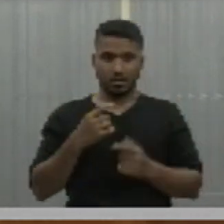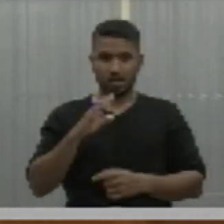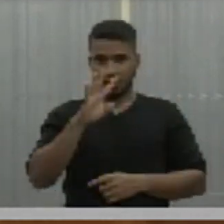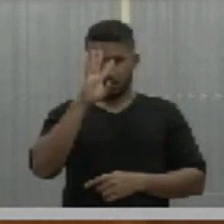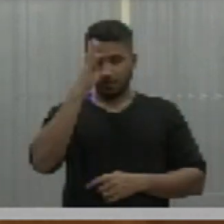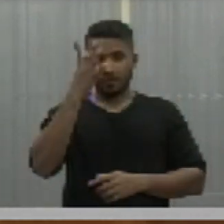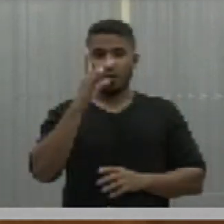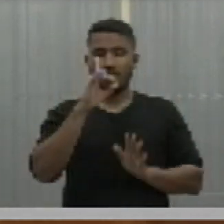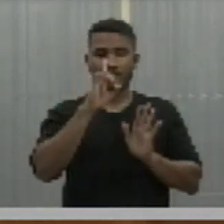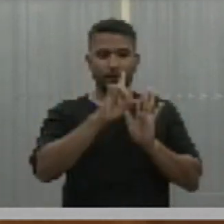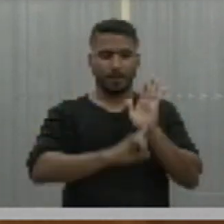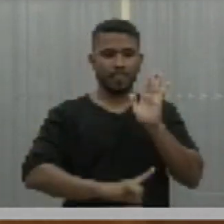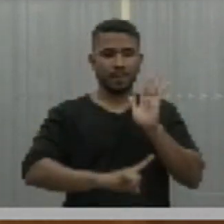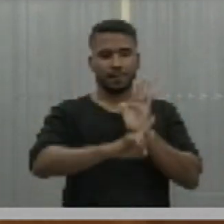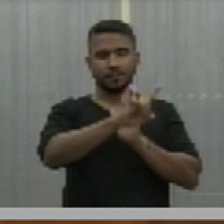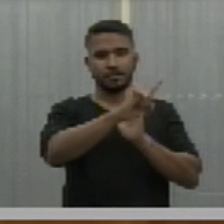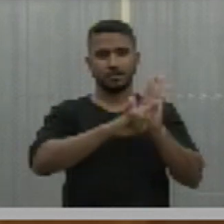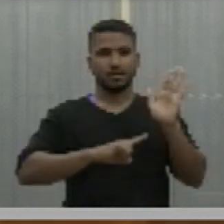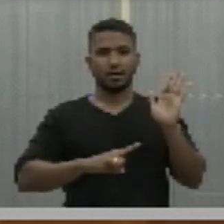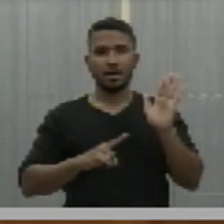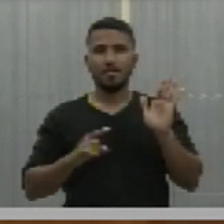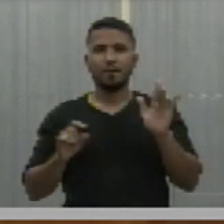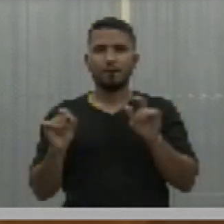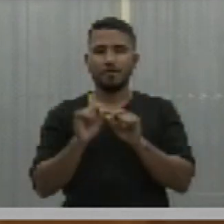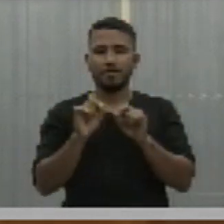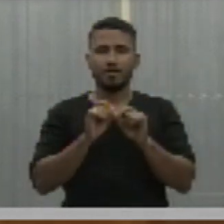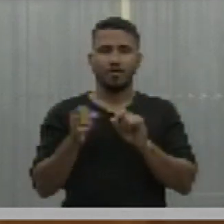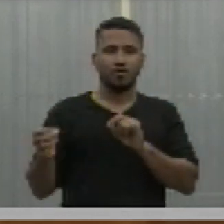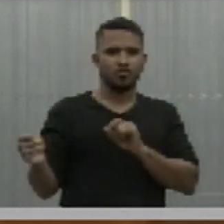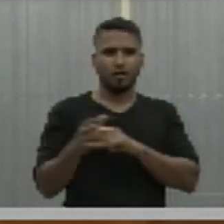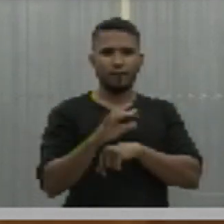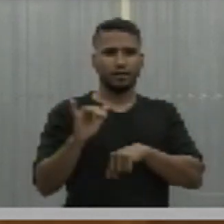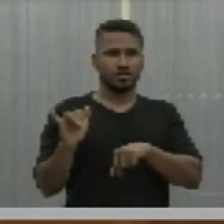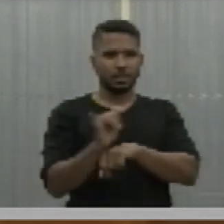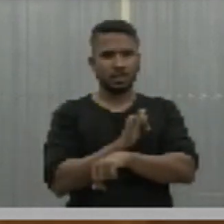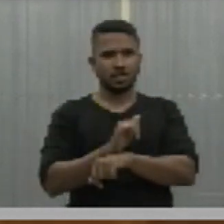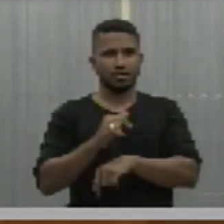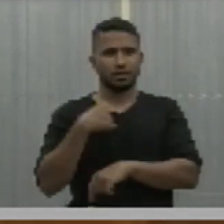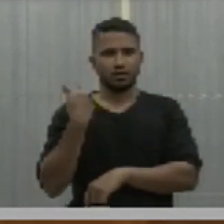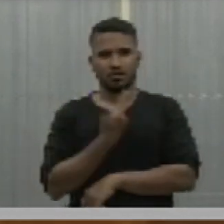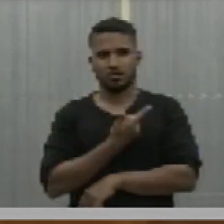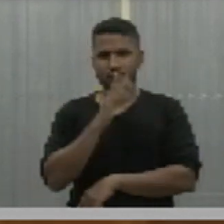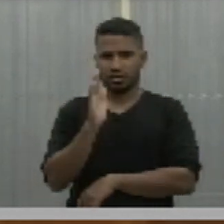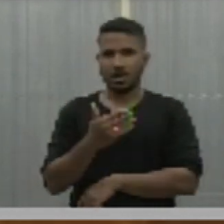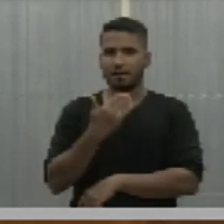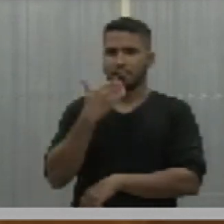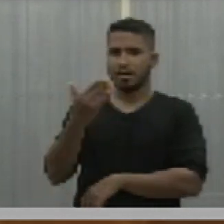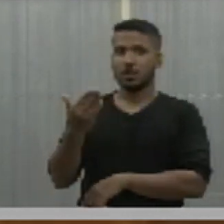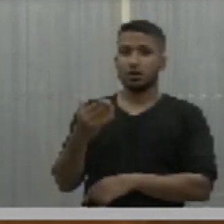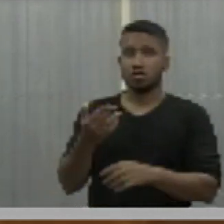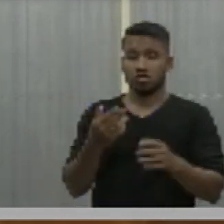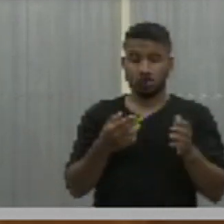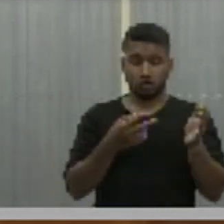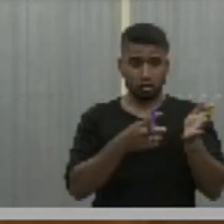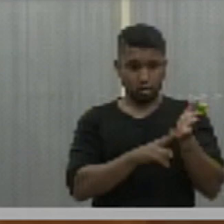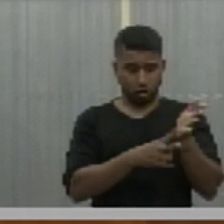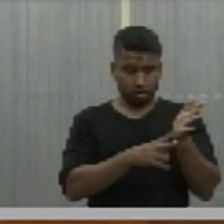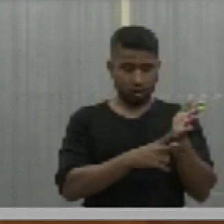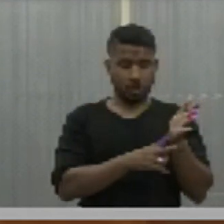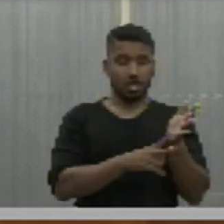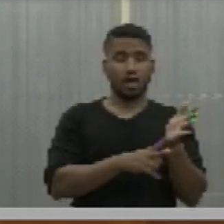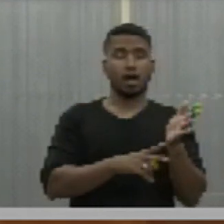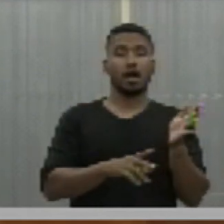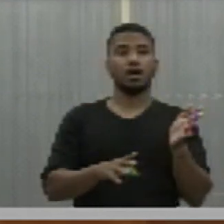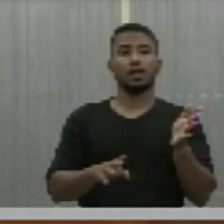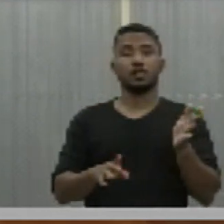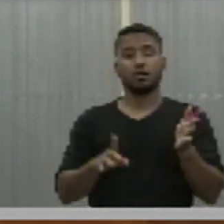cancelar para montar uma nova estratégia. Nós já fizemos pedidos ao Sindicato dos Urbanitários, porque